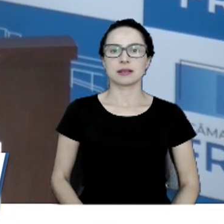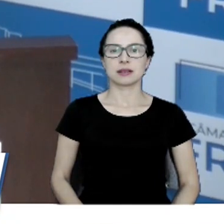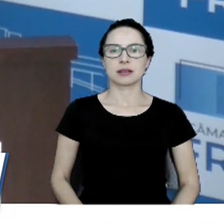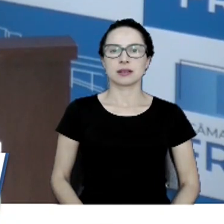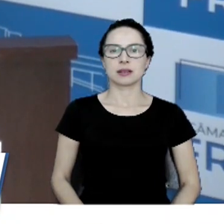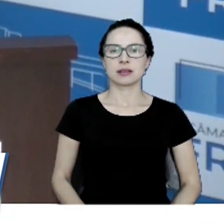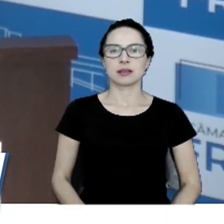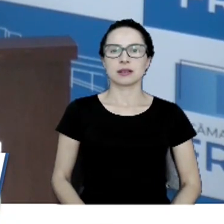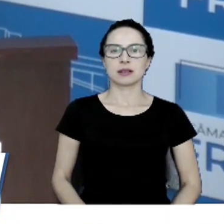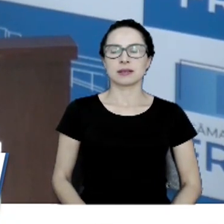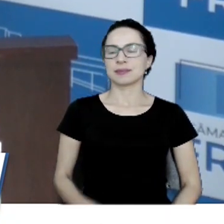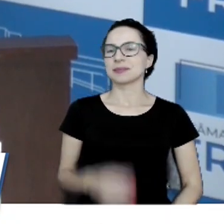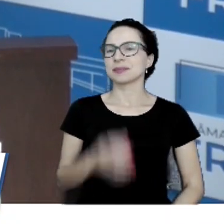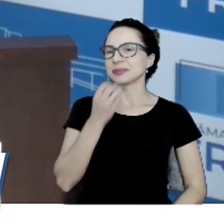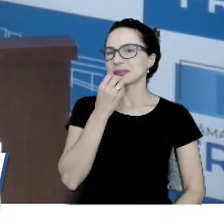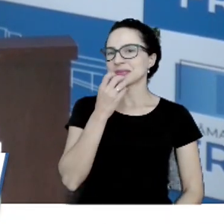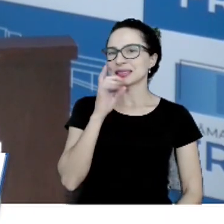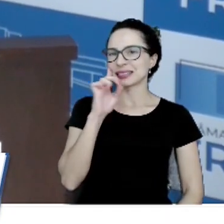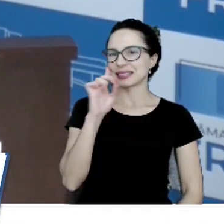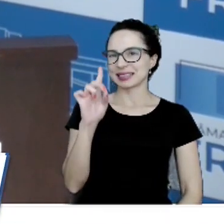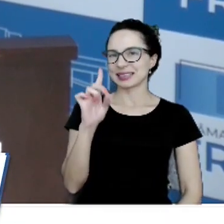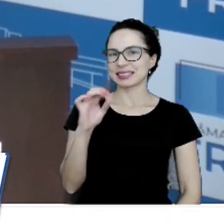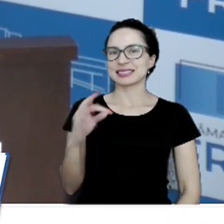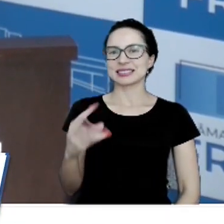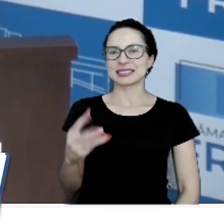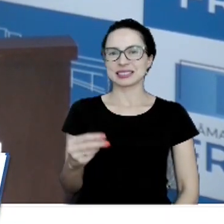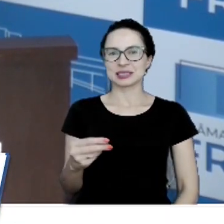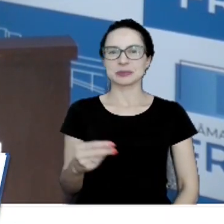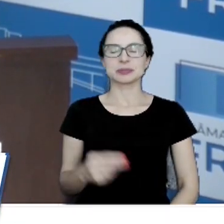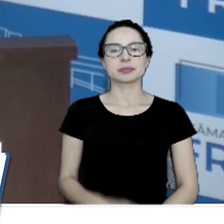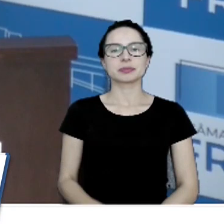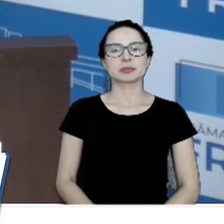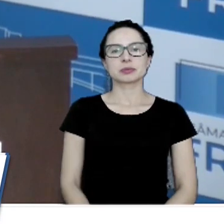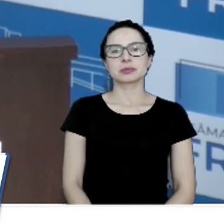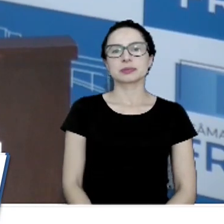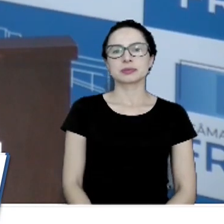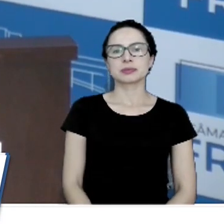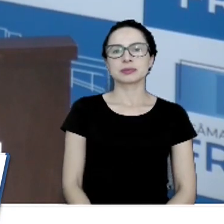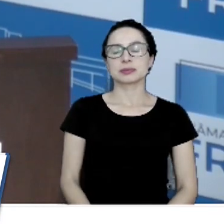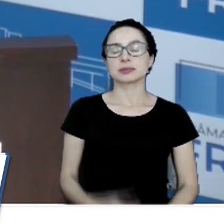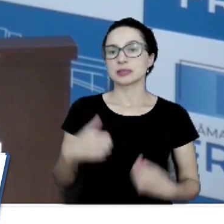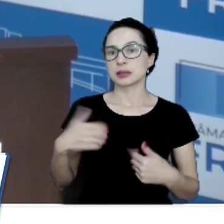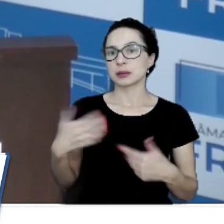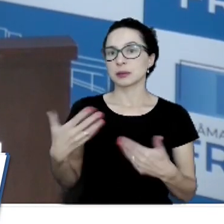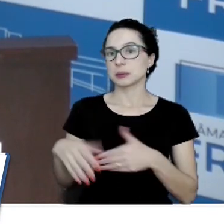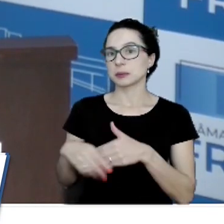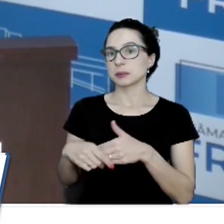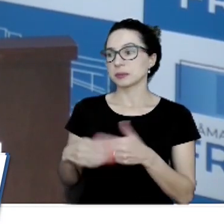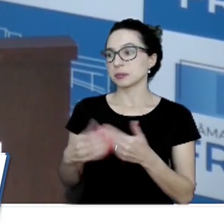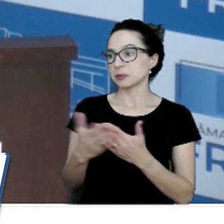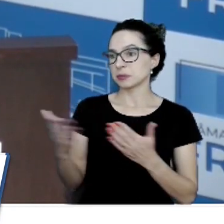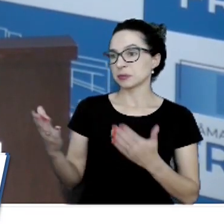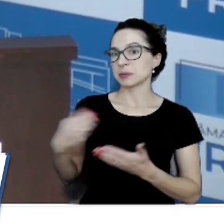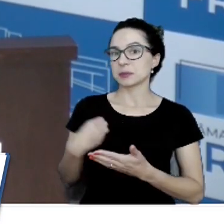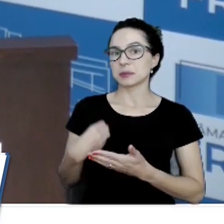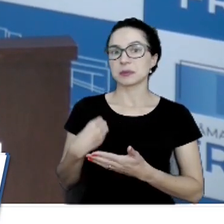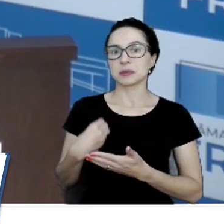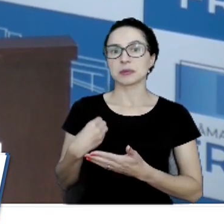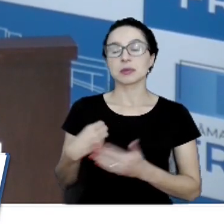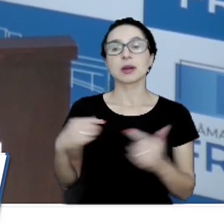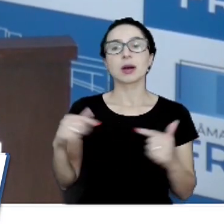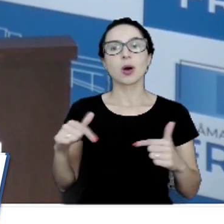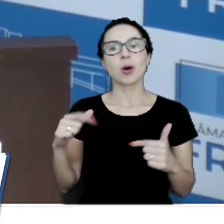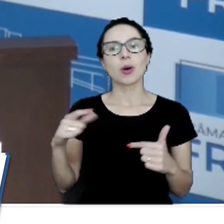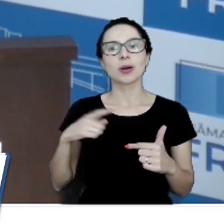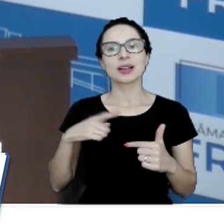Bom dia a todos, quero cumprimentar aqui os presentes, hoje nós temos dois